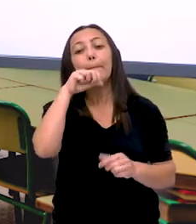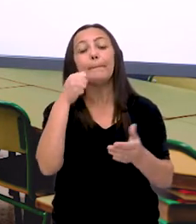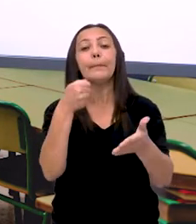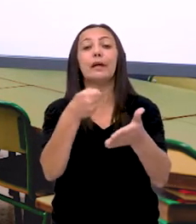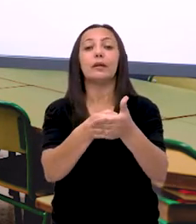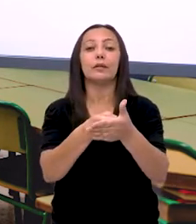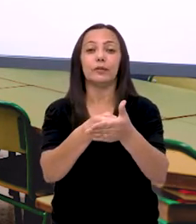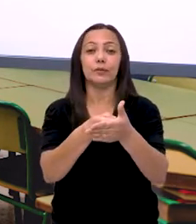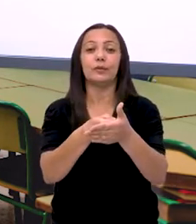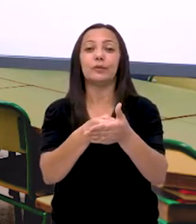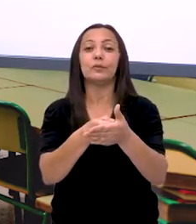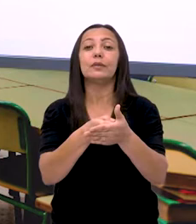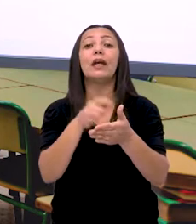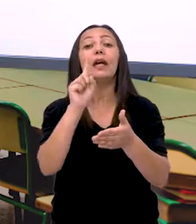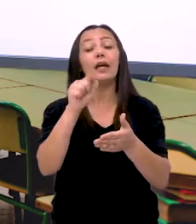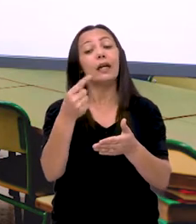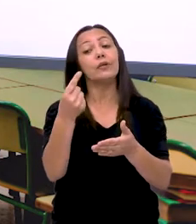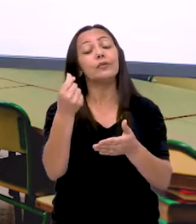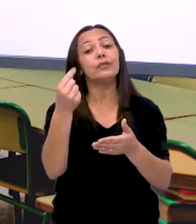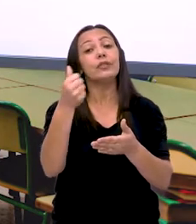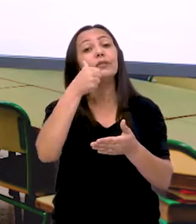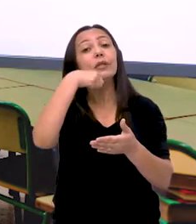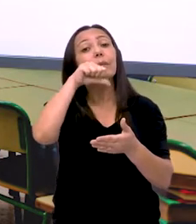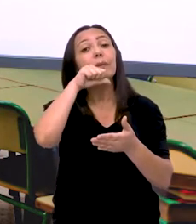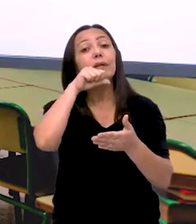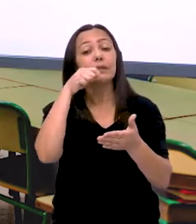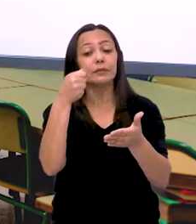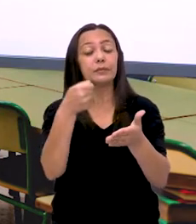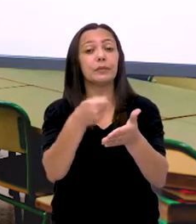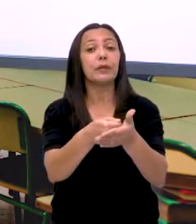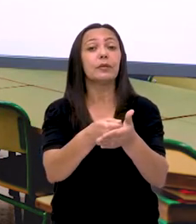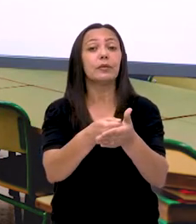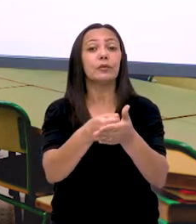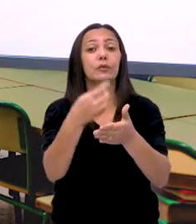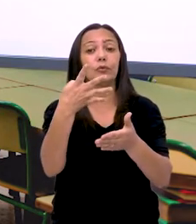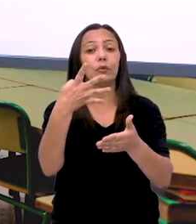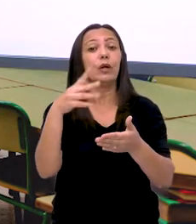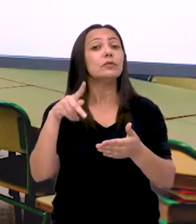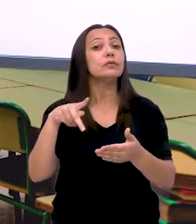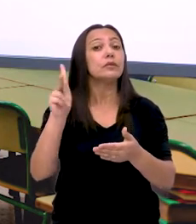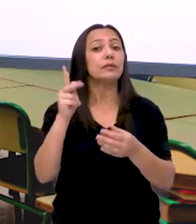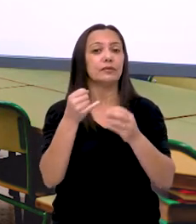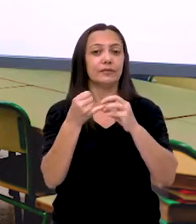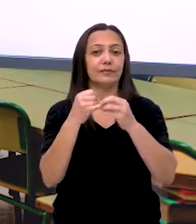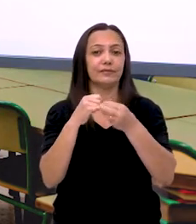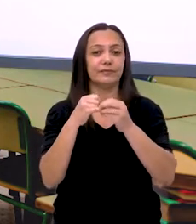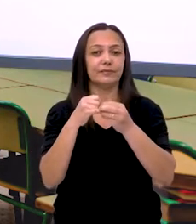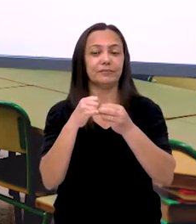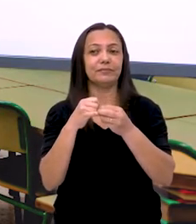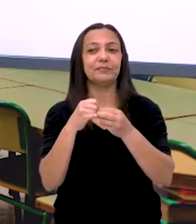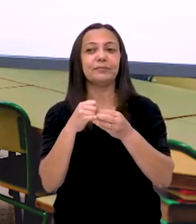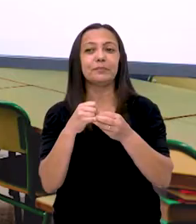feijão. Esse é o valor que se paga pelos 4 quilos. Vamos para a próxima.